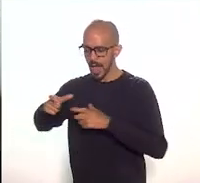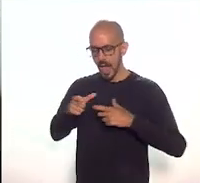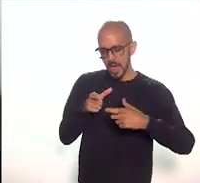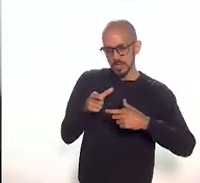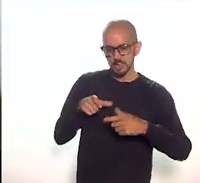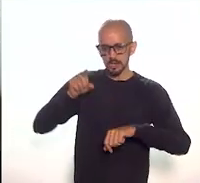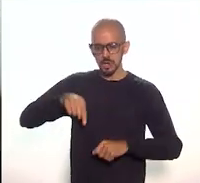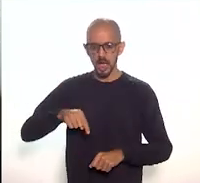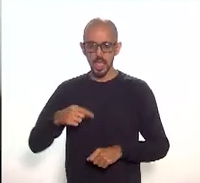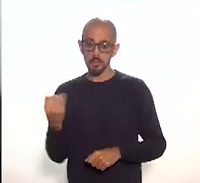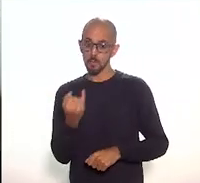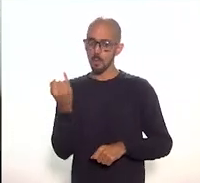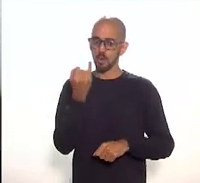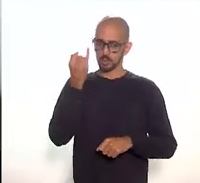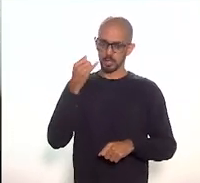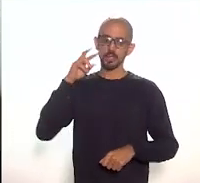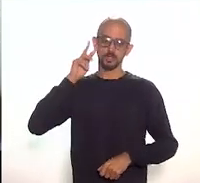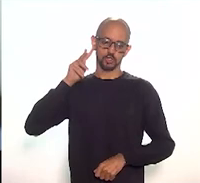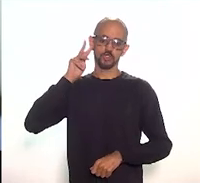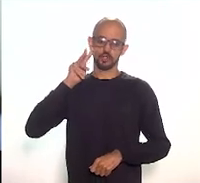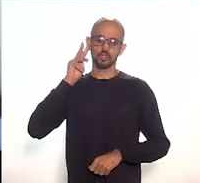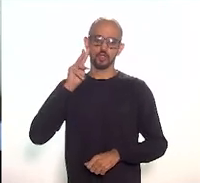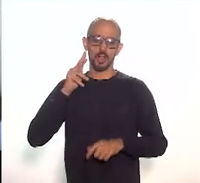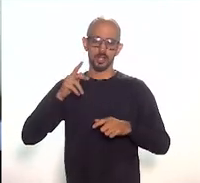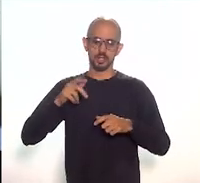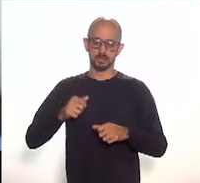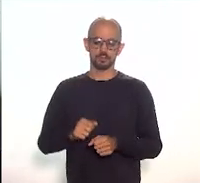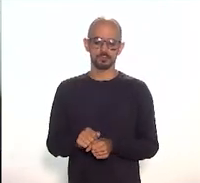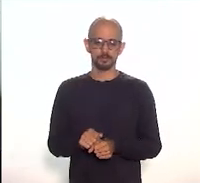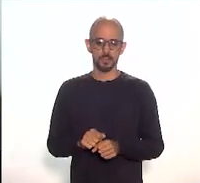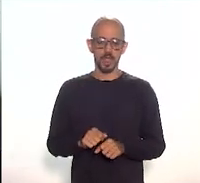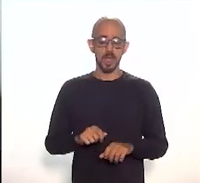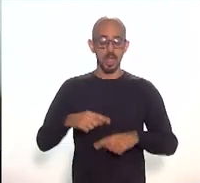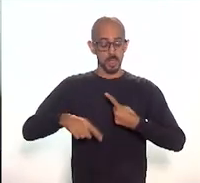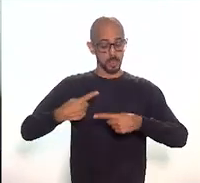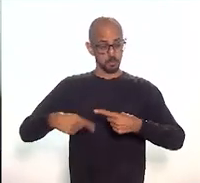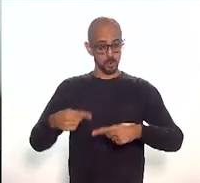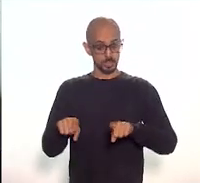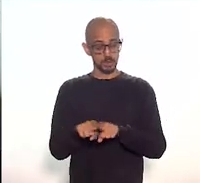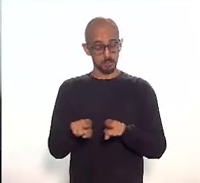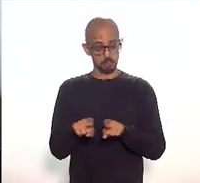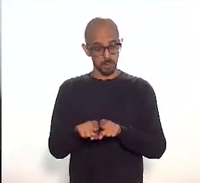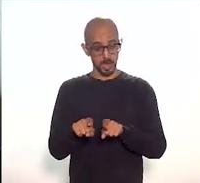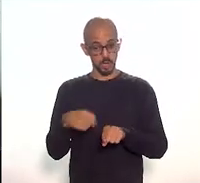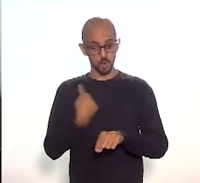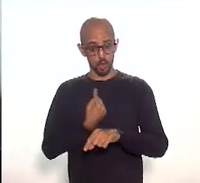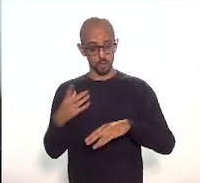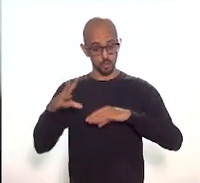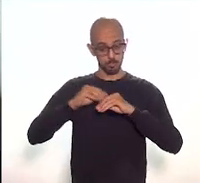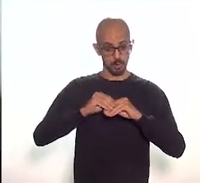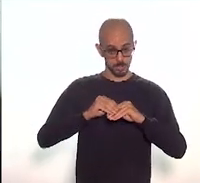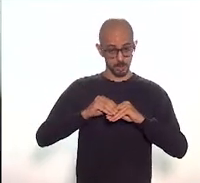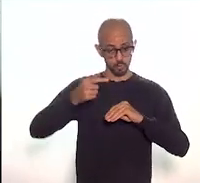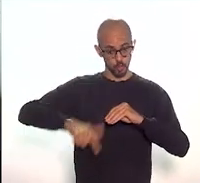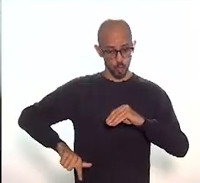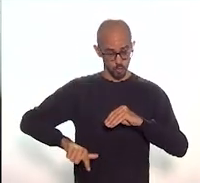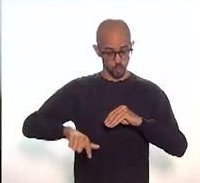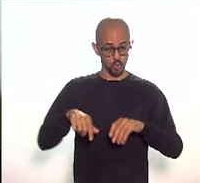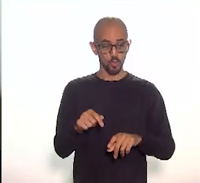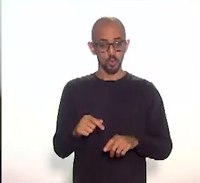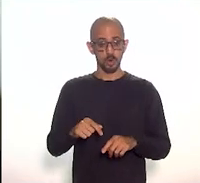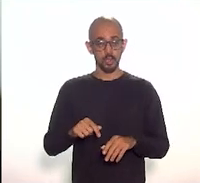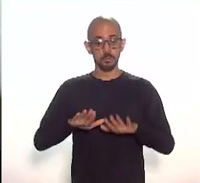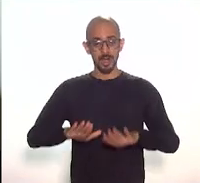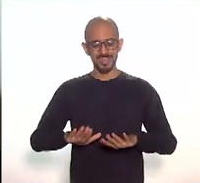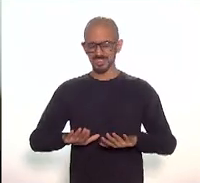marcos. A posteriori, acrescentamos mais um. E, por mais que a gente